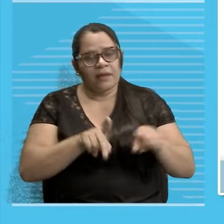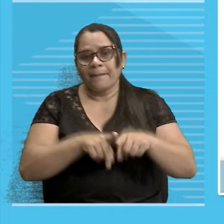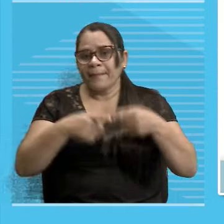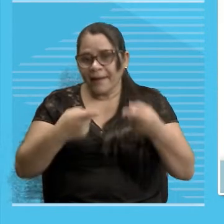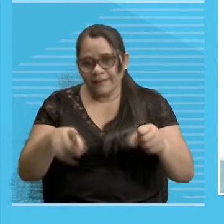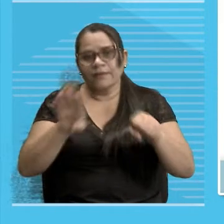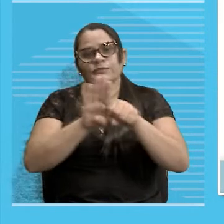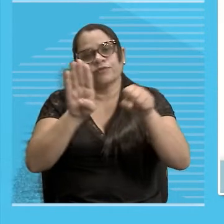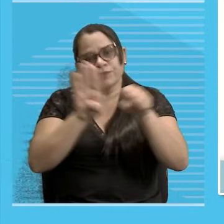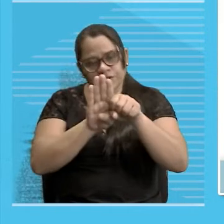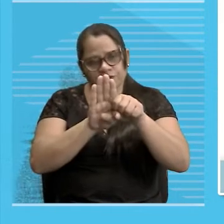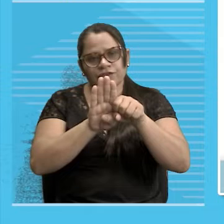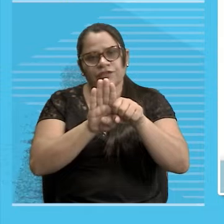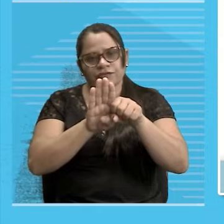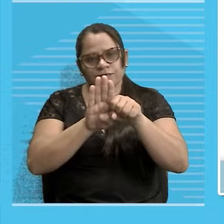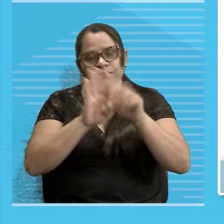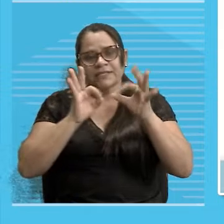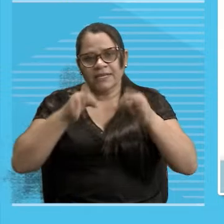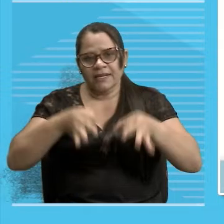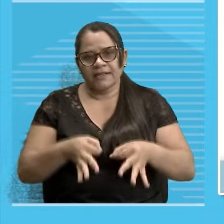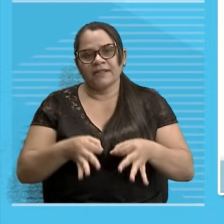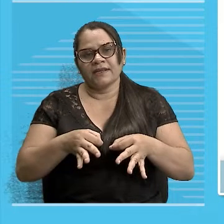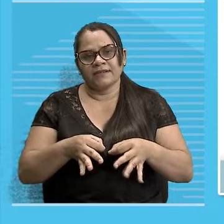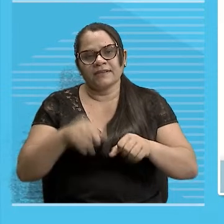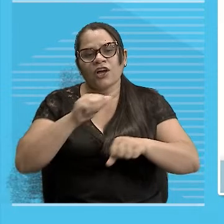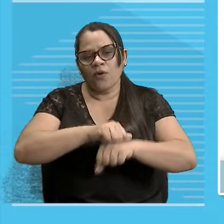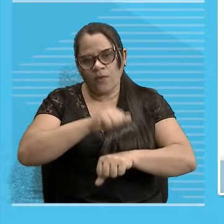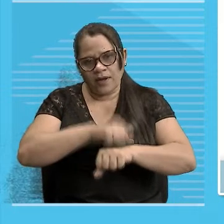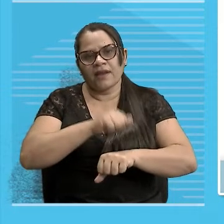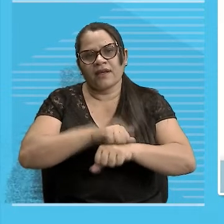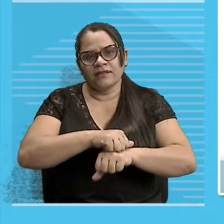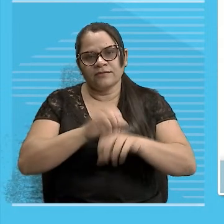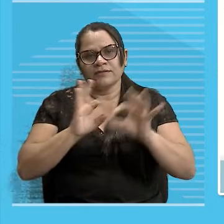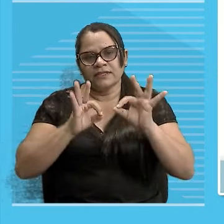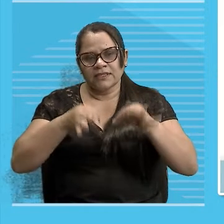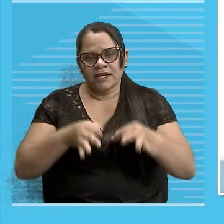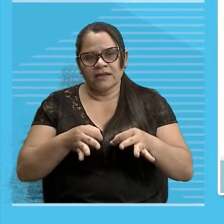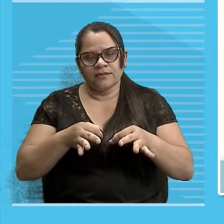substantivo concreto Entendeu